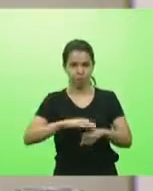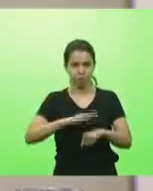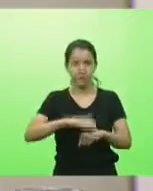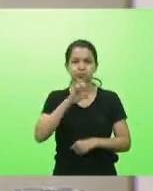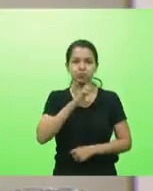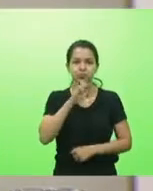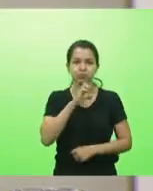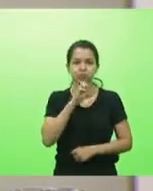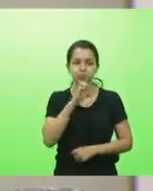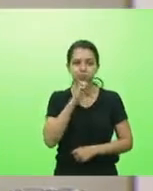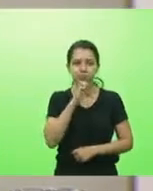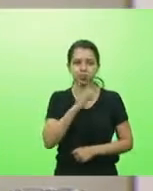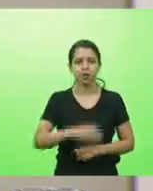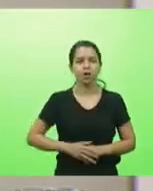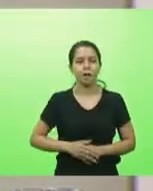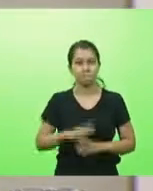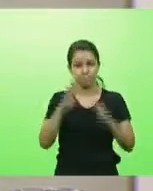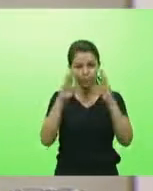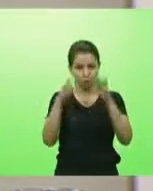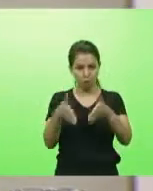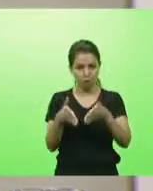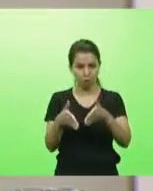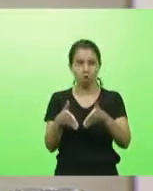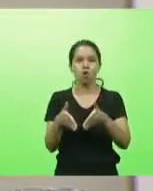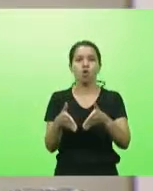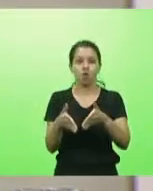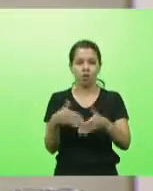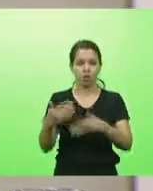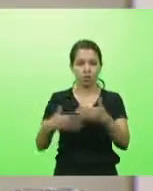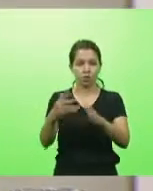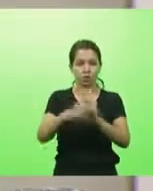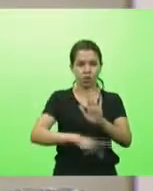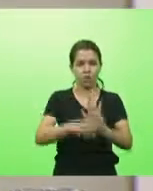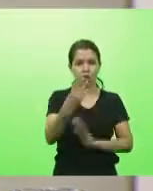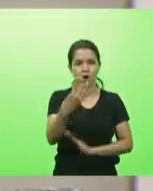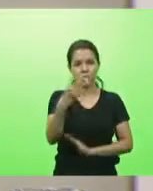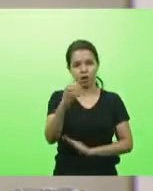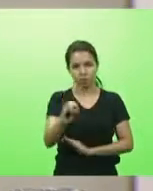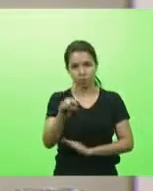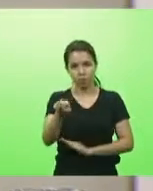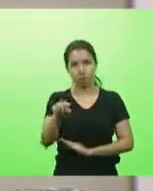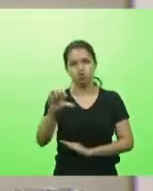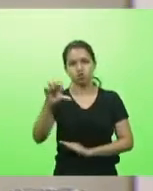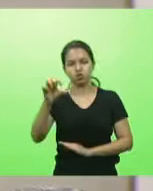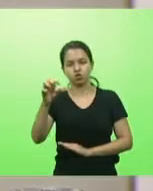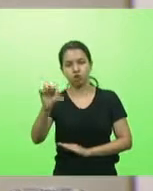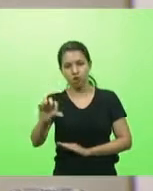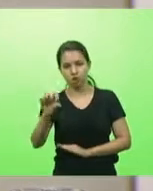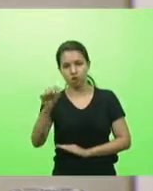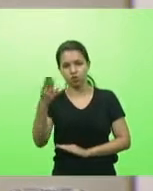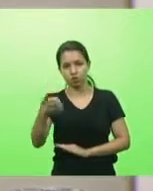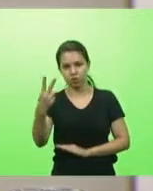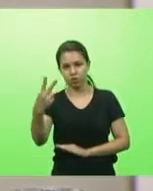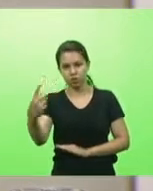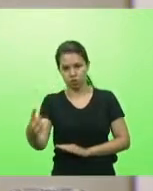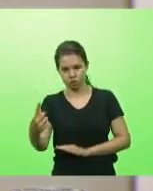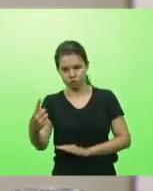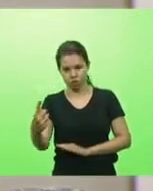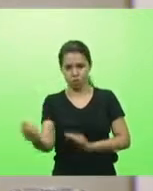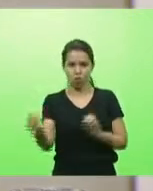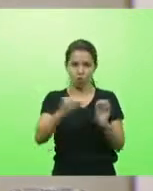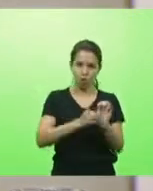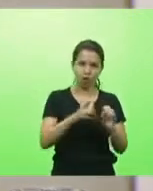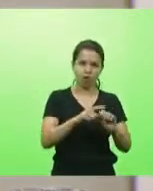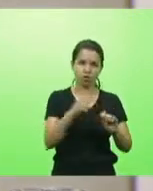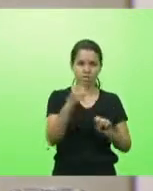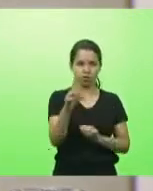Requer prioridade na tramitação do projeto de lei 40.9 de 2021, que acrescenta artigo à lei 17.066, de